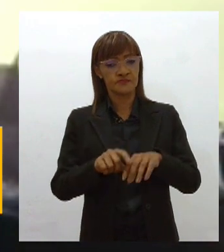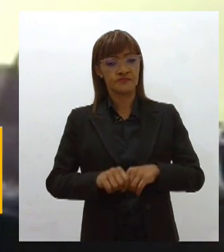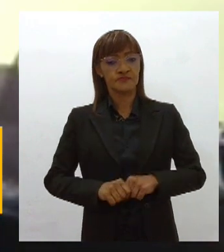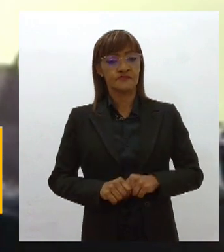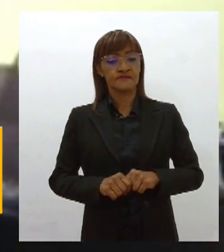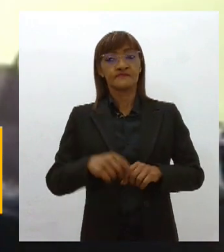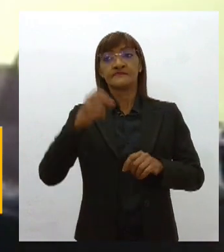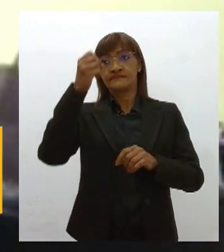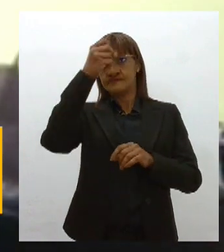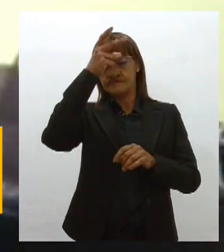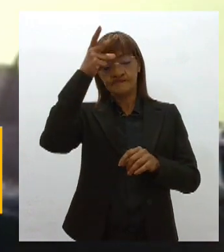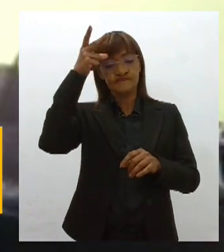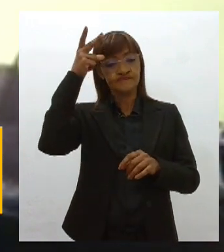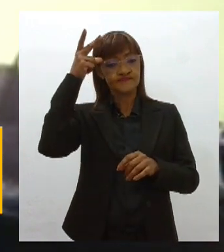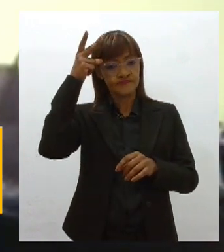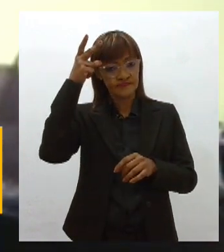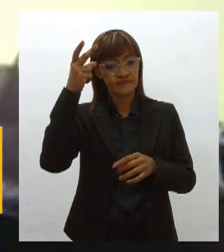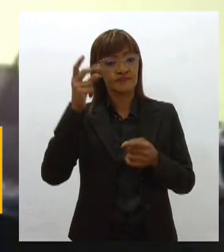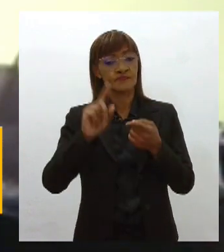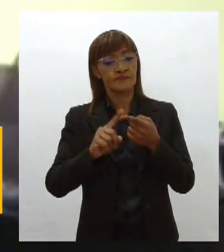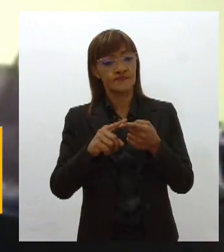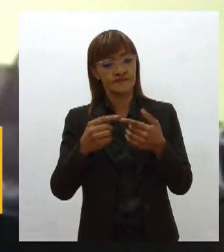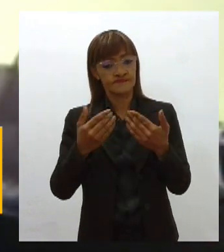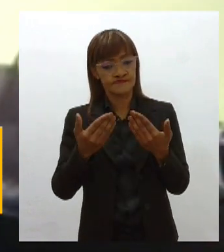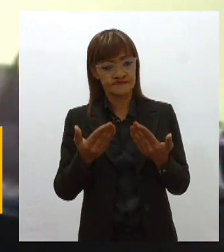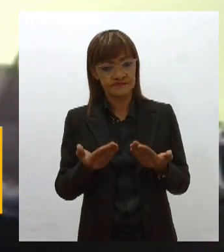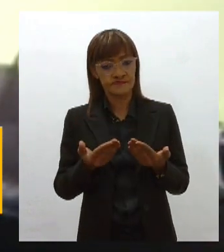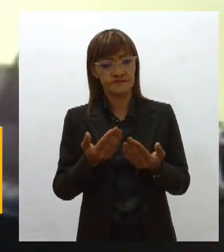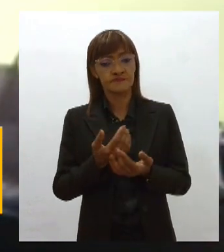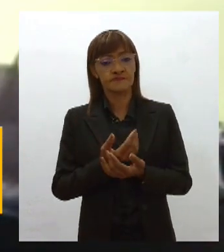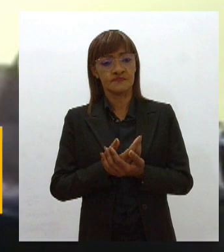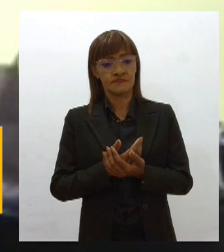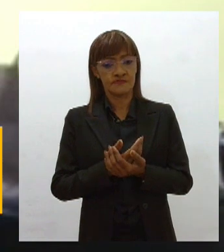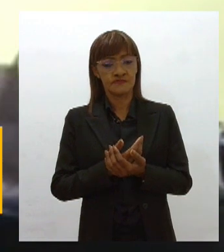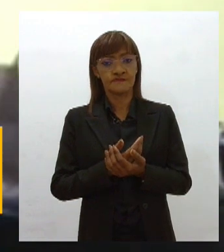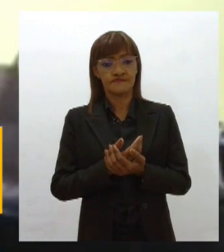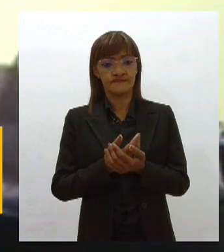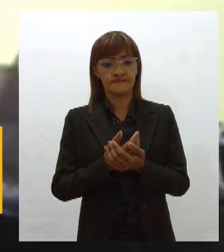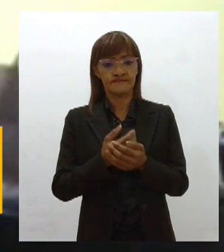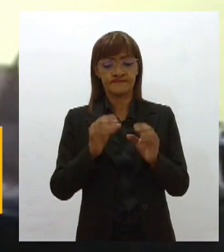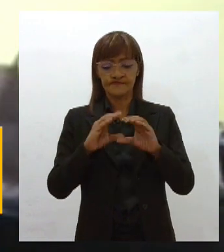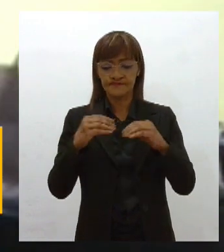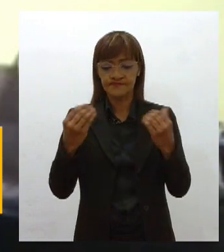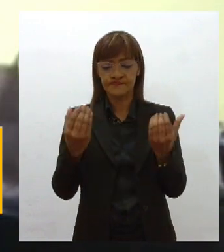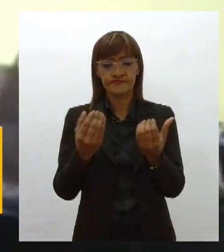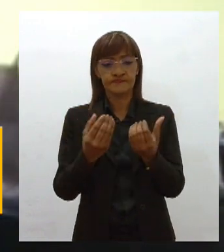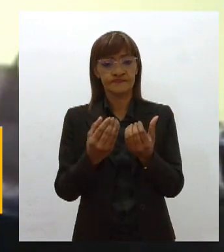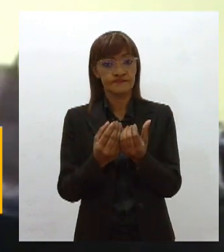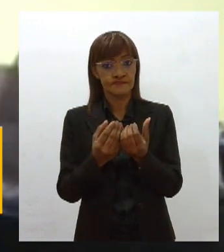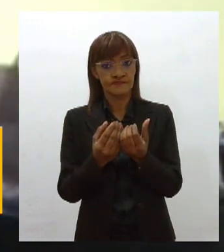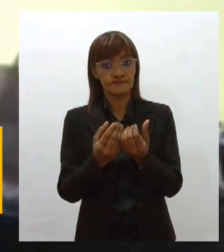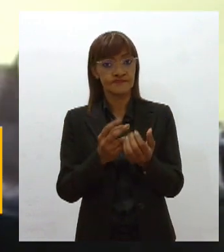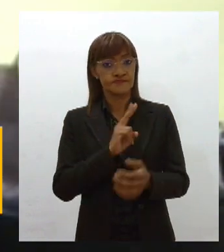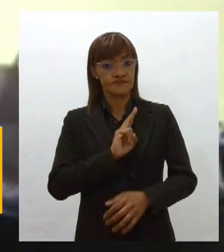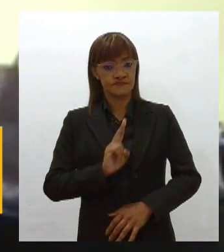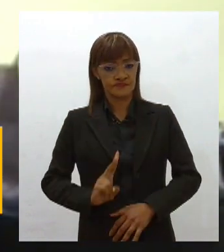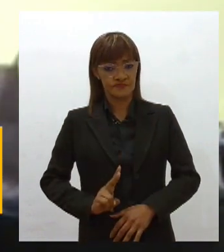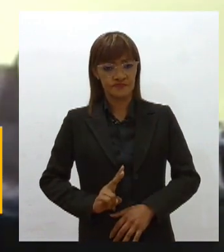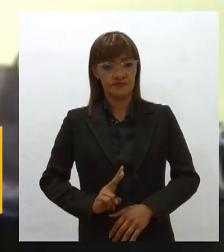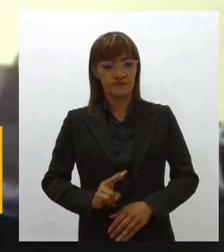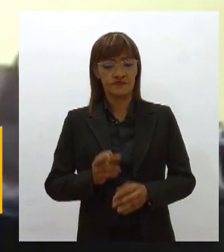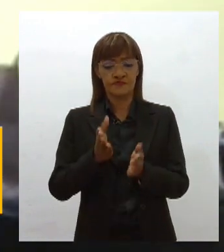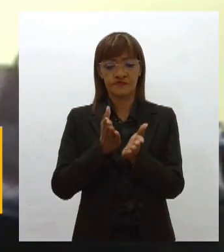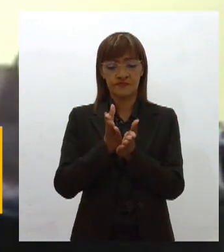então o plano municipal, os governos municipais e as câmaras de vereadores para a sua aprovação, e no Estado a